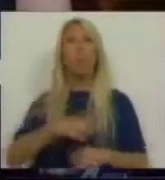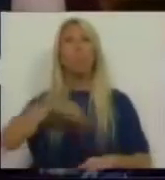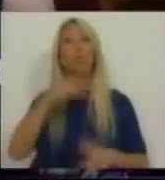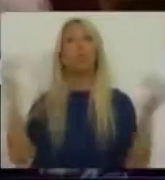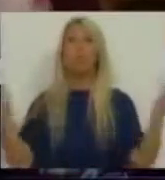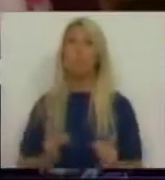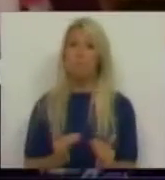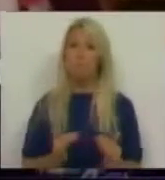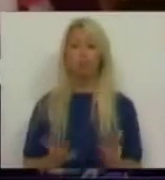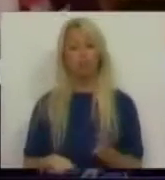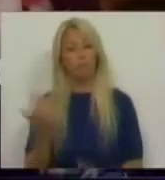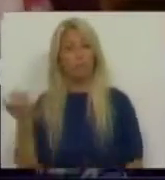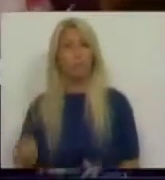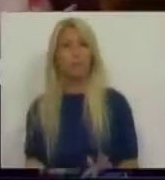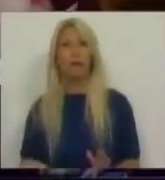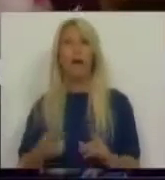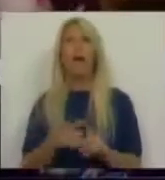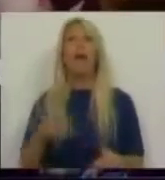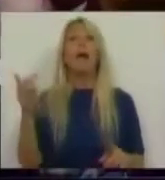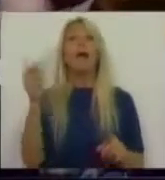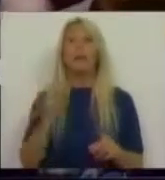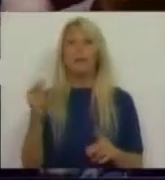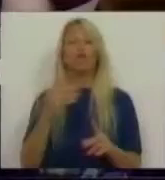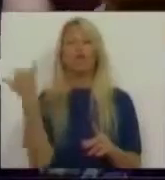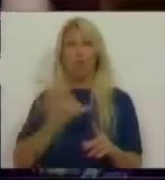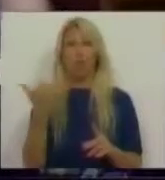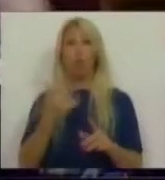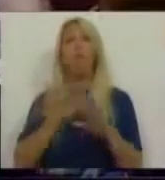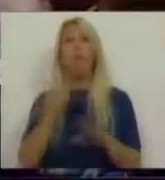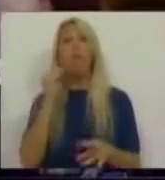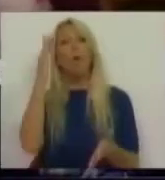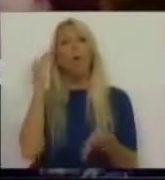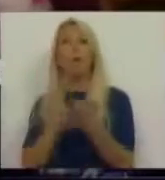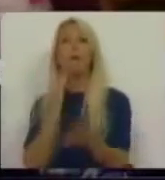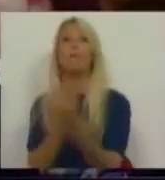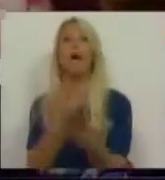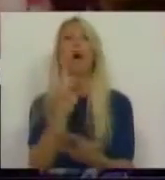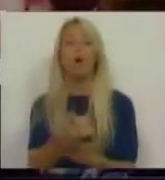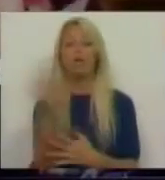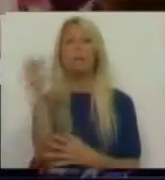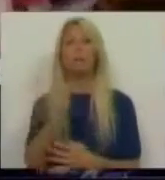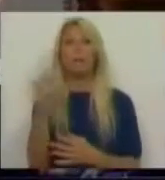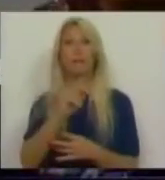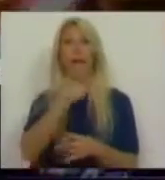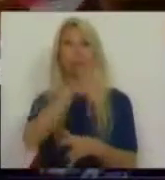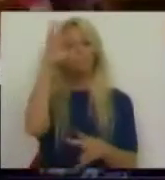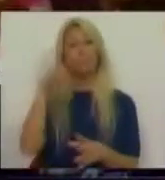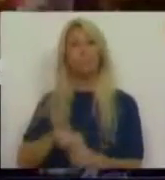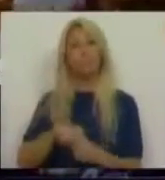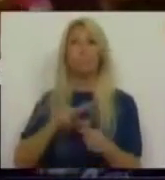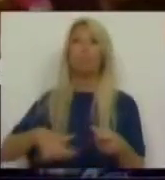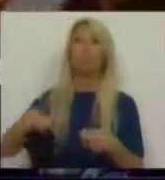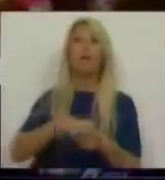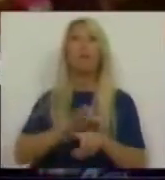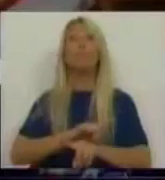mitigação dos efeitos e terceiro, deve ter uma abrangência preventiva e proibitiva